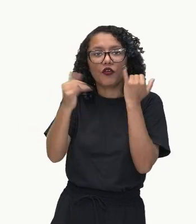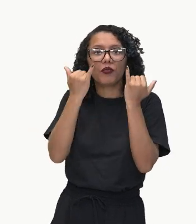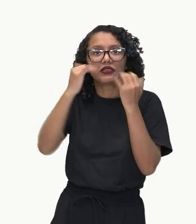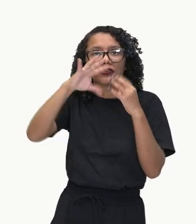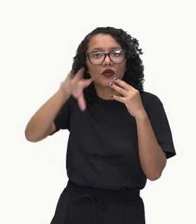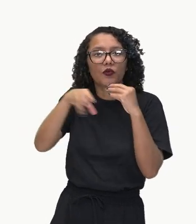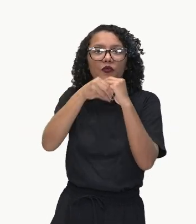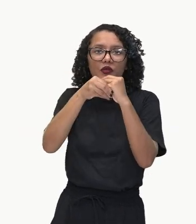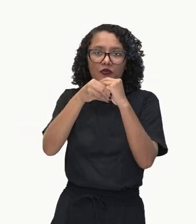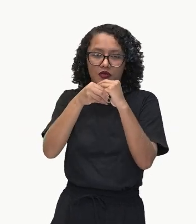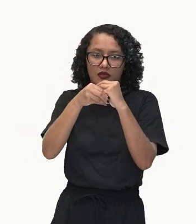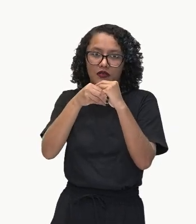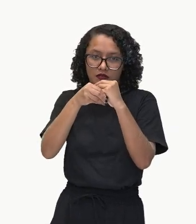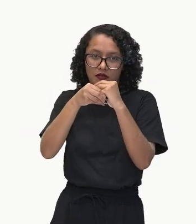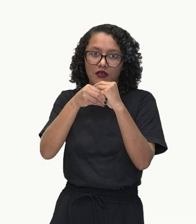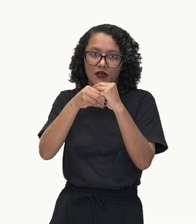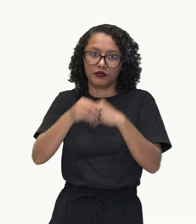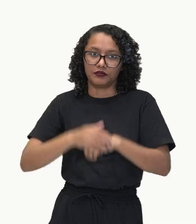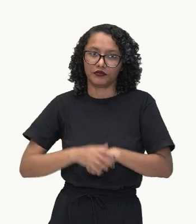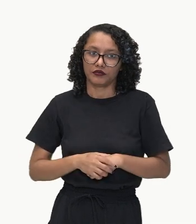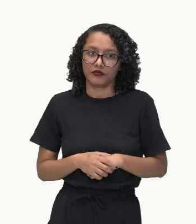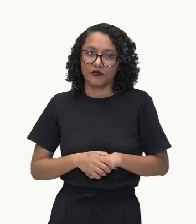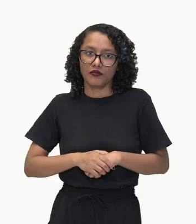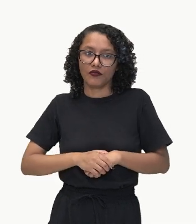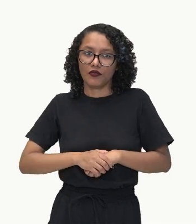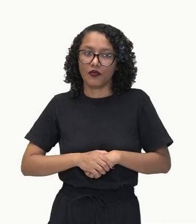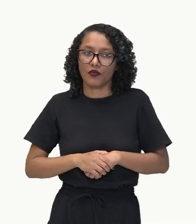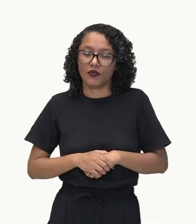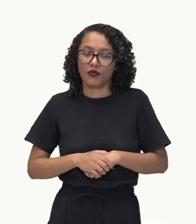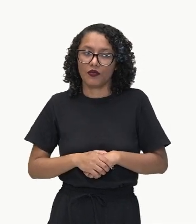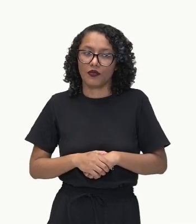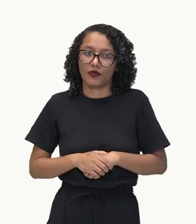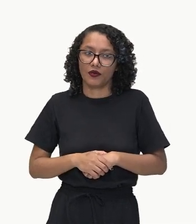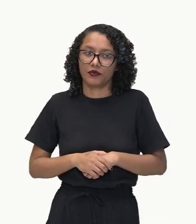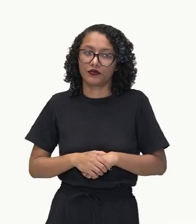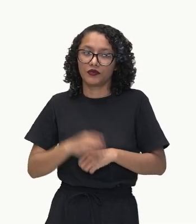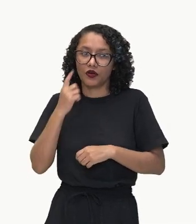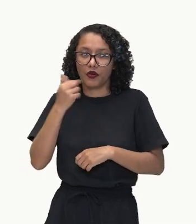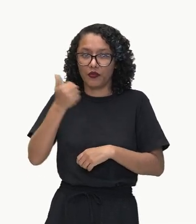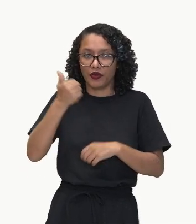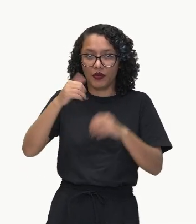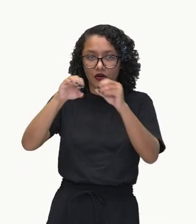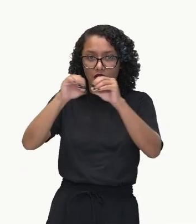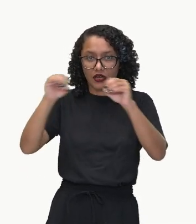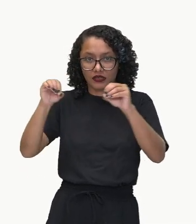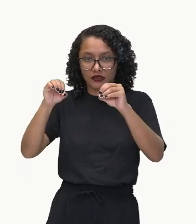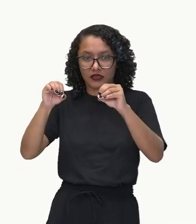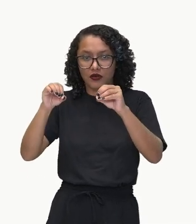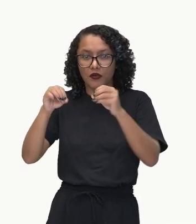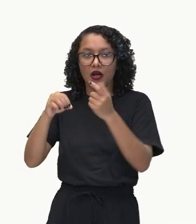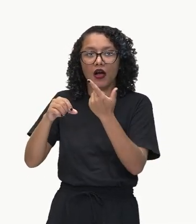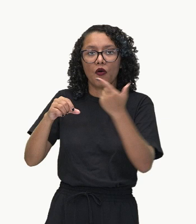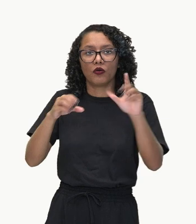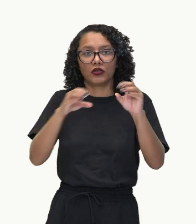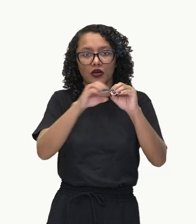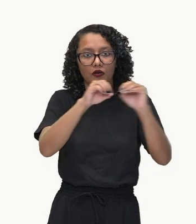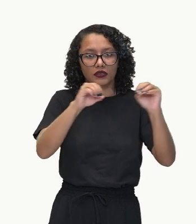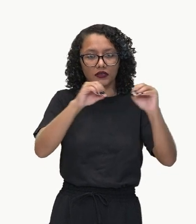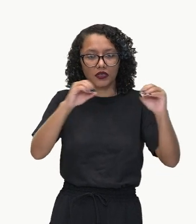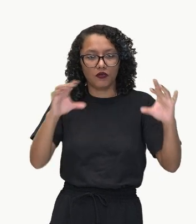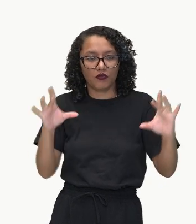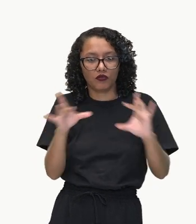nós chegamos de manhã, aí vou juntar aqui com outra informação, ó. Adicionar.